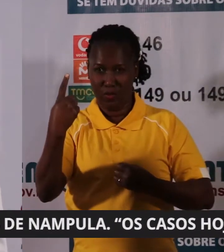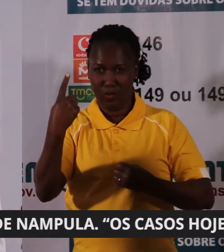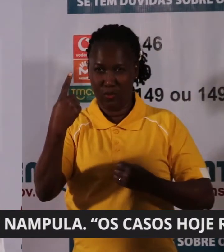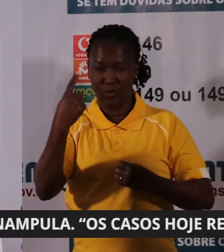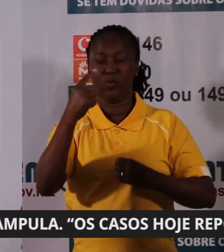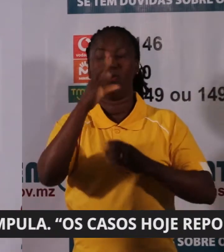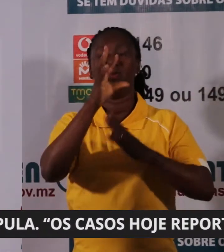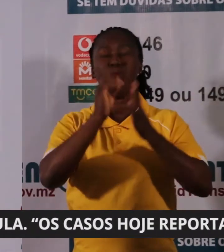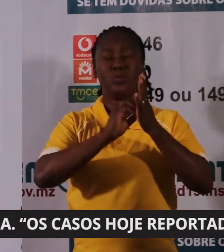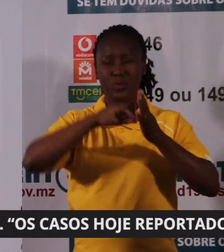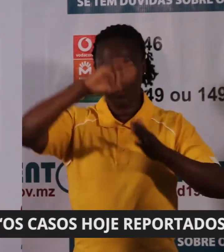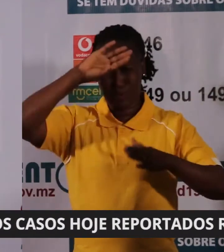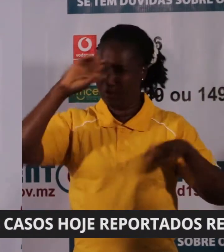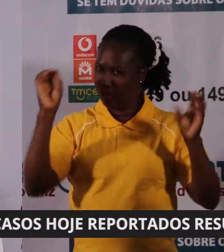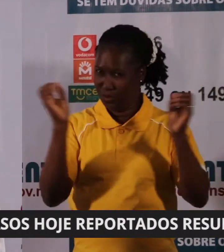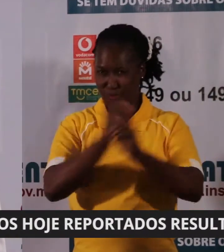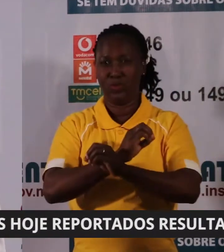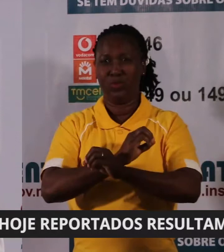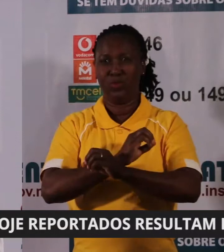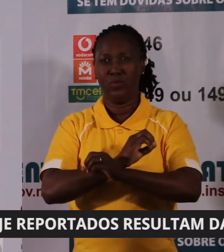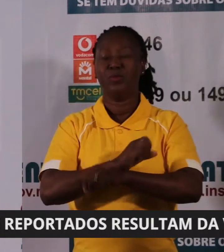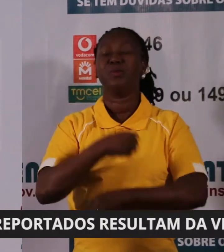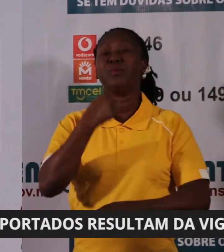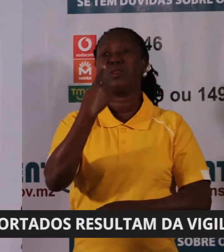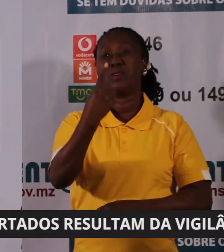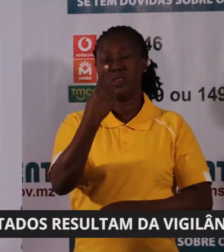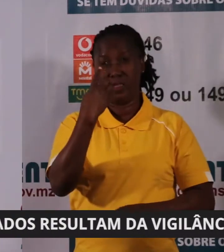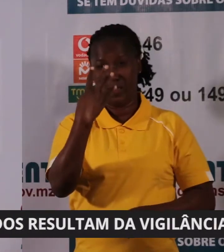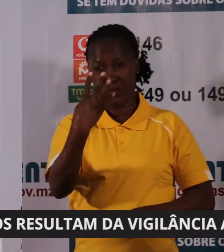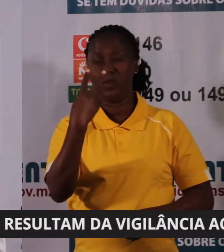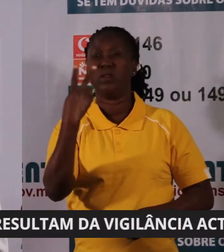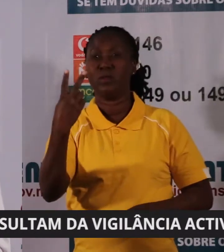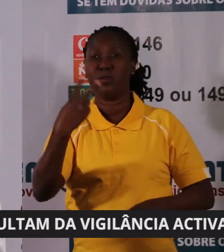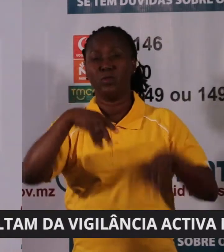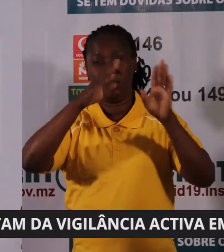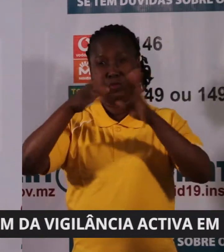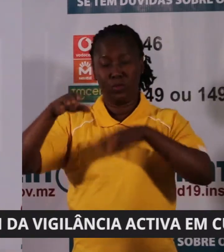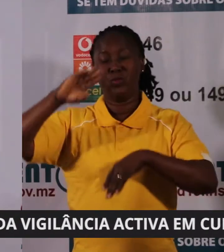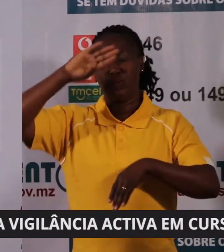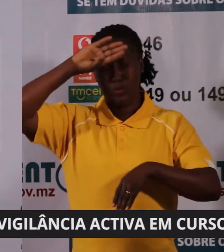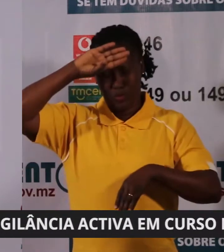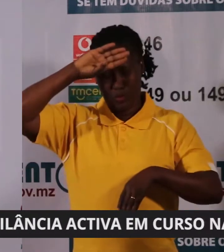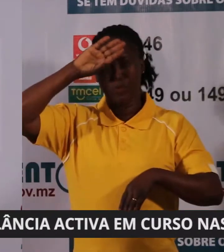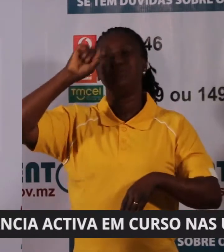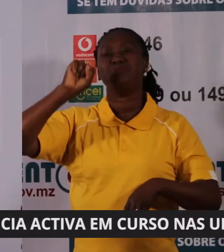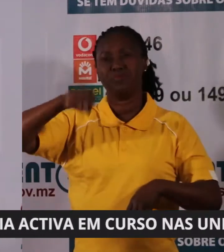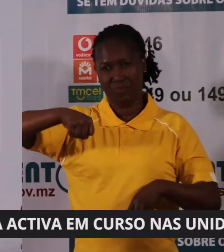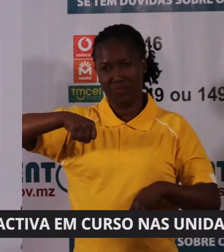resultaram negativos e 142 foram positivos para a Covid-19.